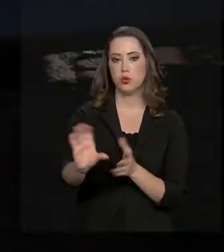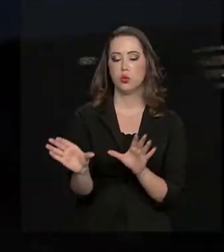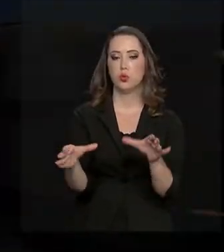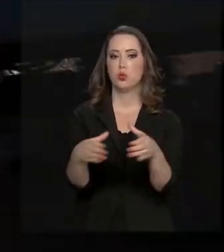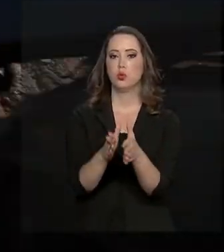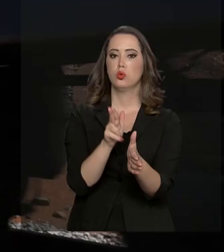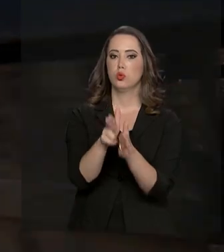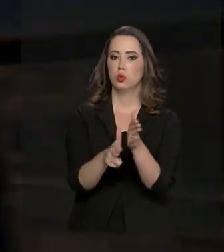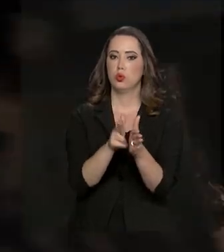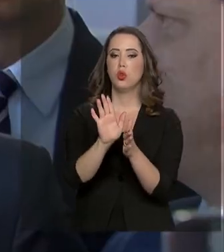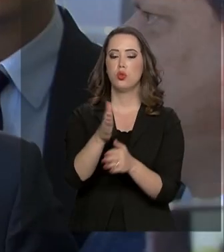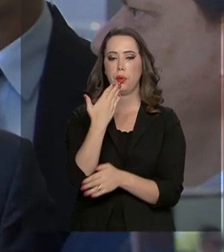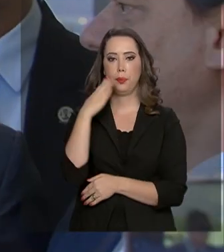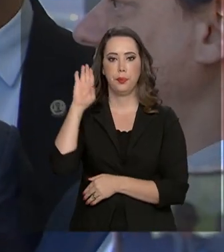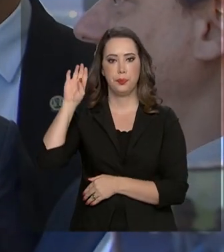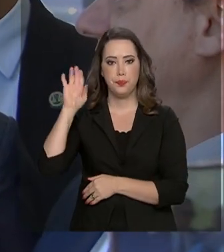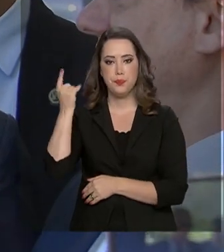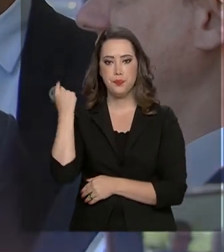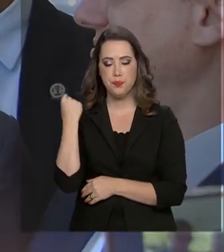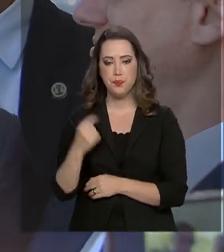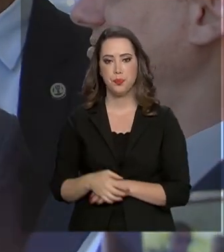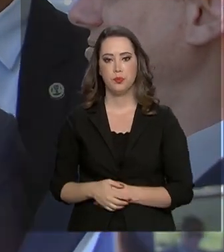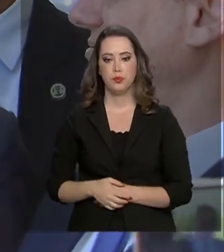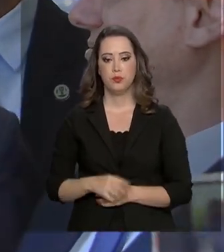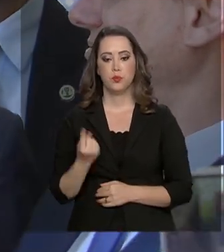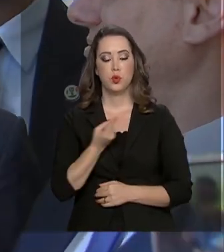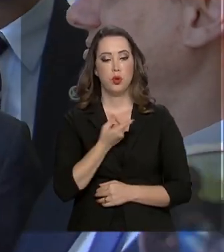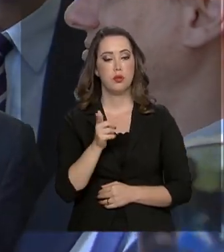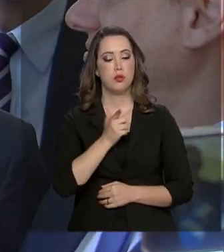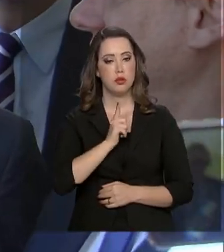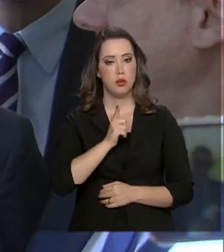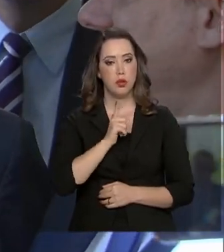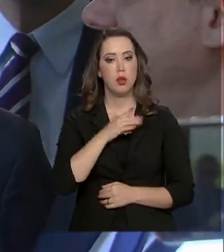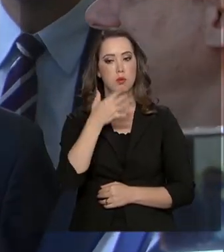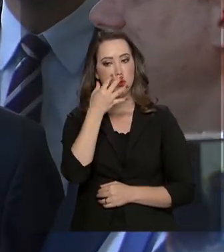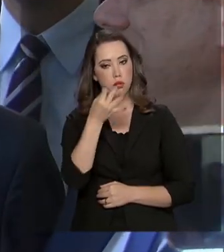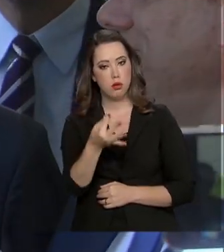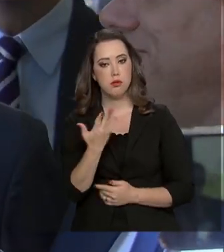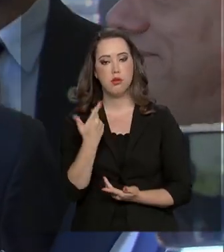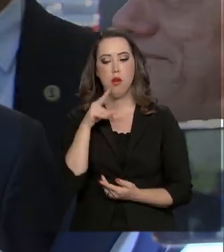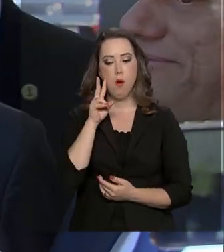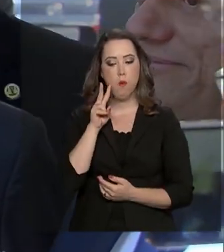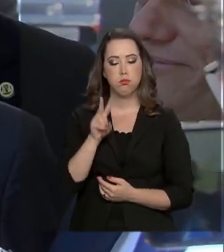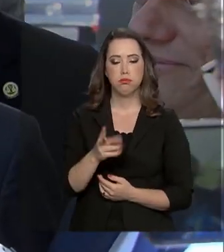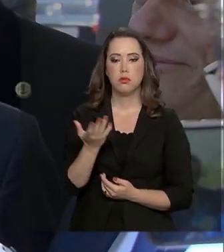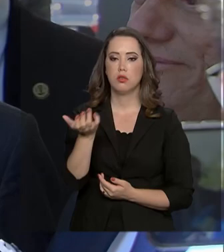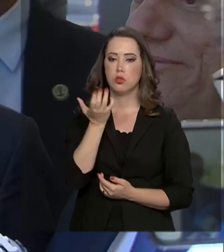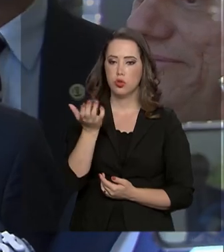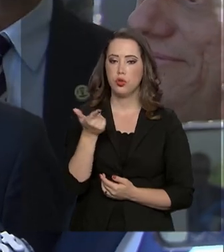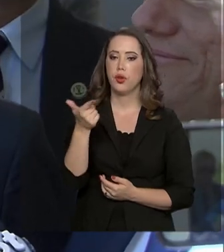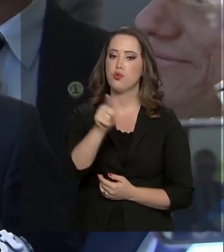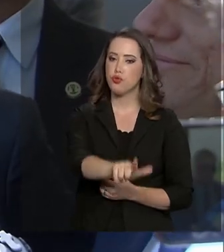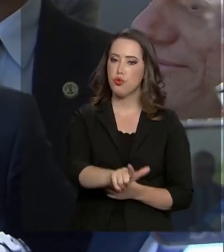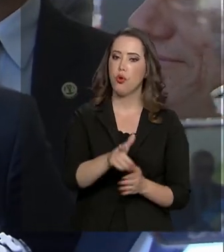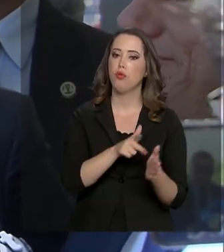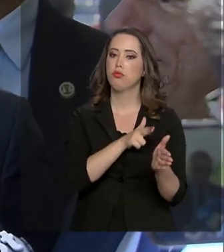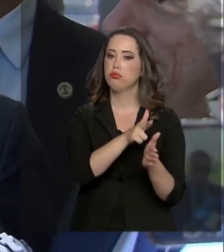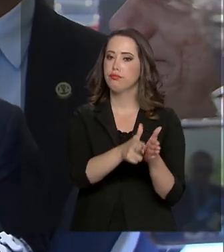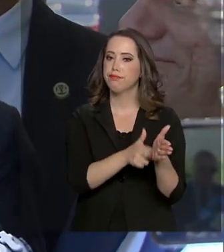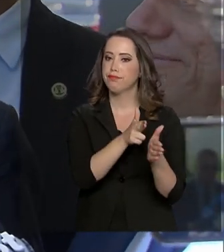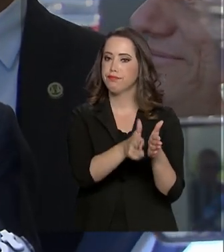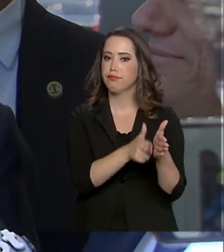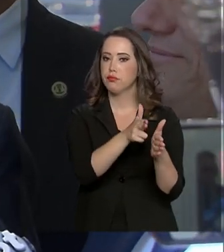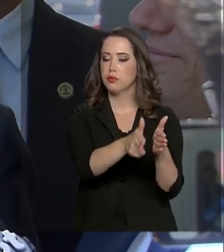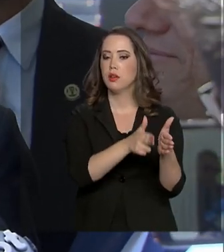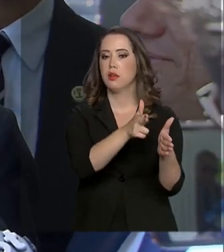setor já foram prometidos. Nós temos grande interesse na volta da malha ferroviária. Tem